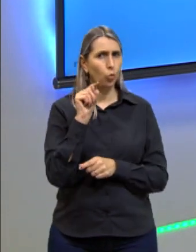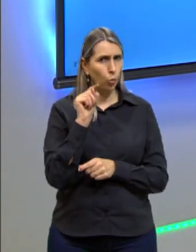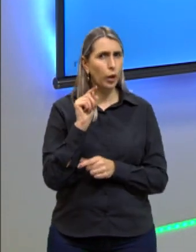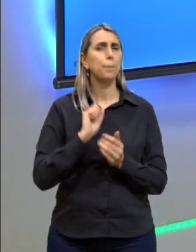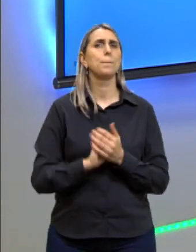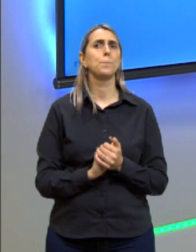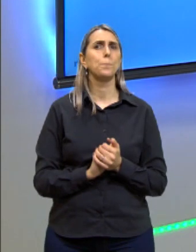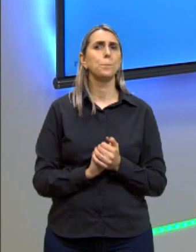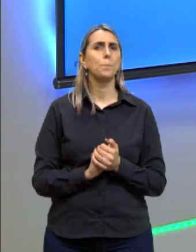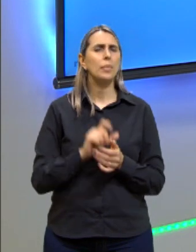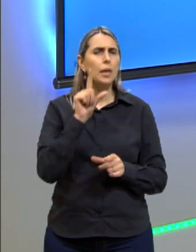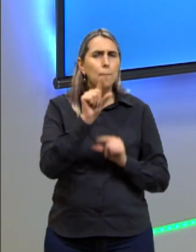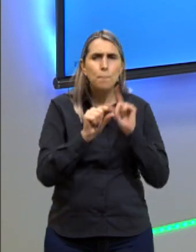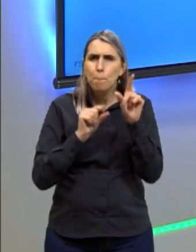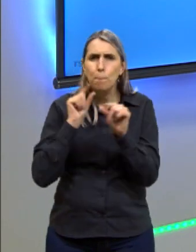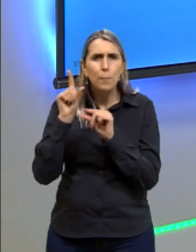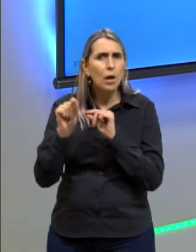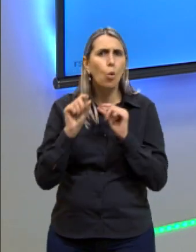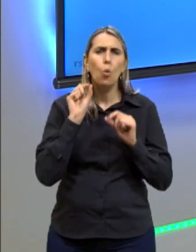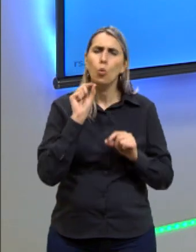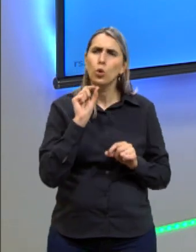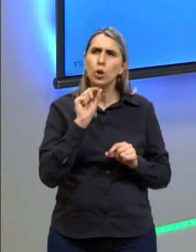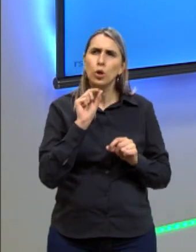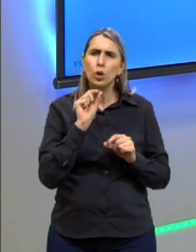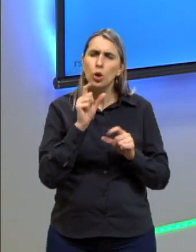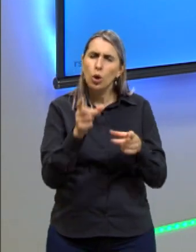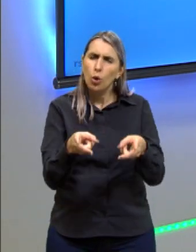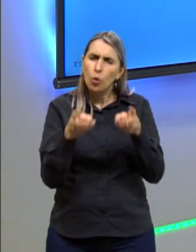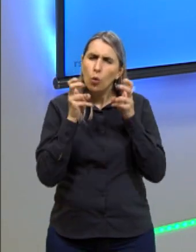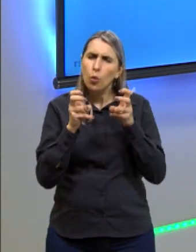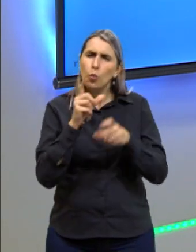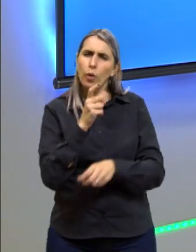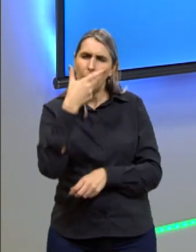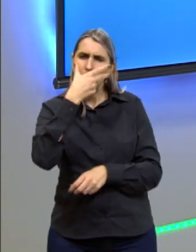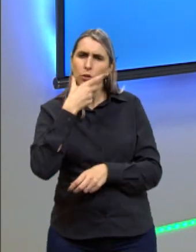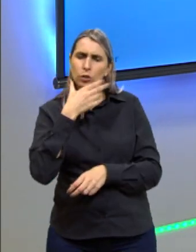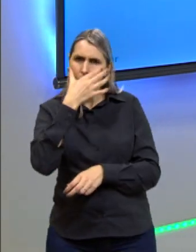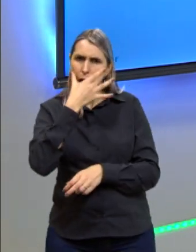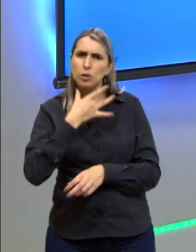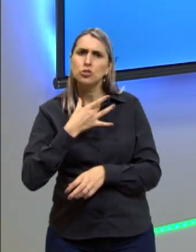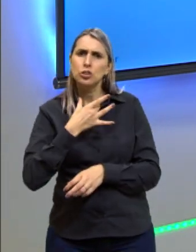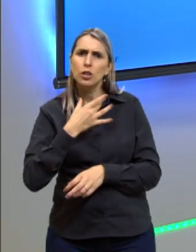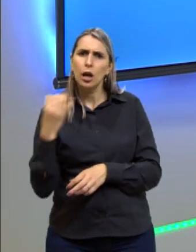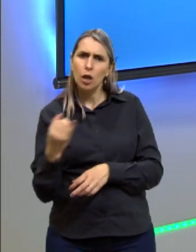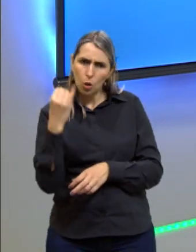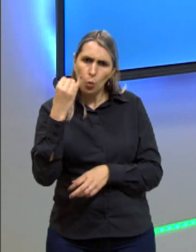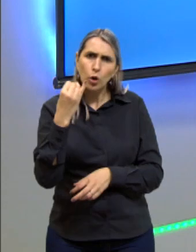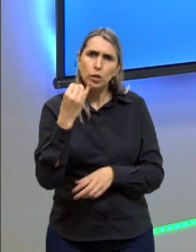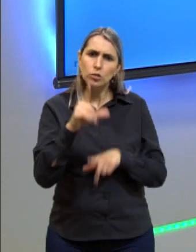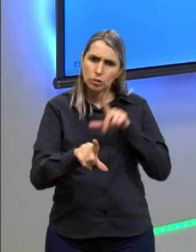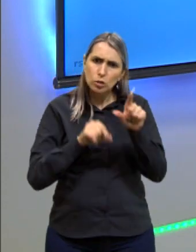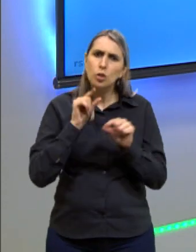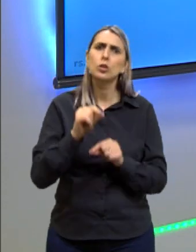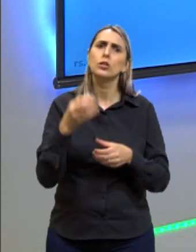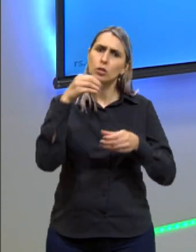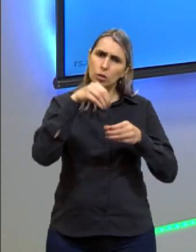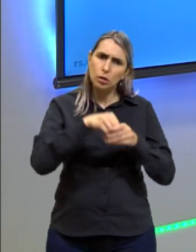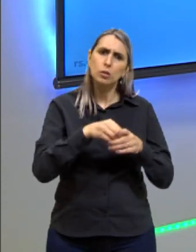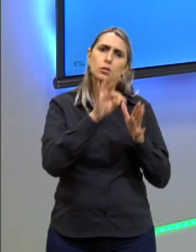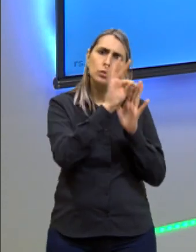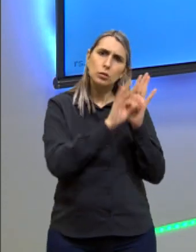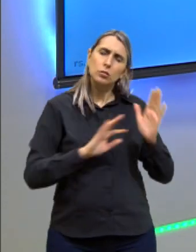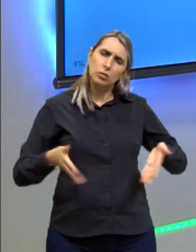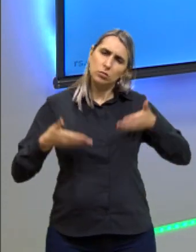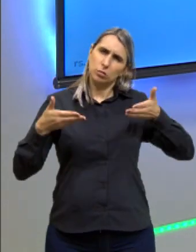na verdade, captar o que tu acha importante para fazer a tua redação. Tu vai selecionar dentro dos textos